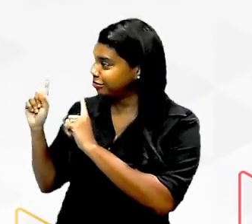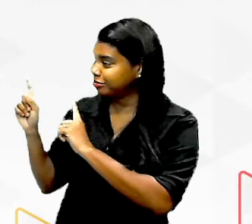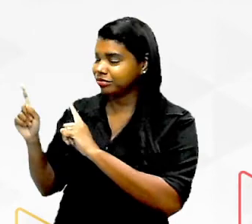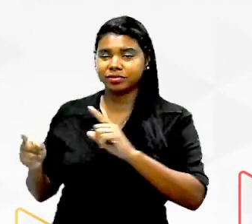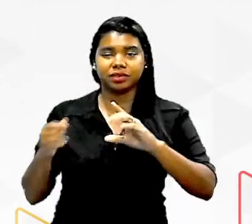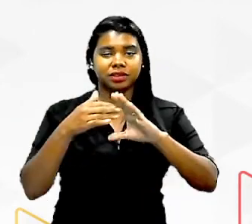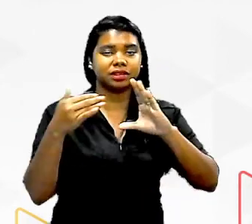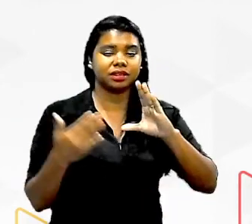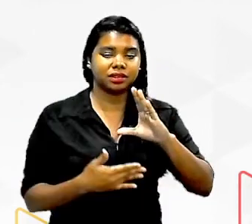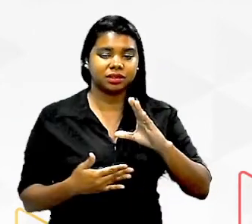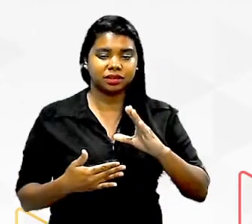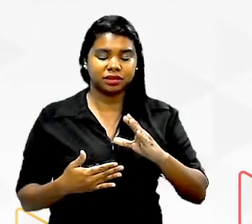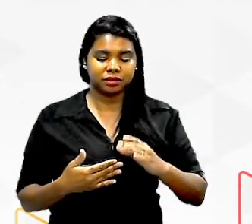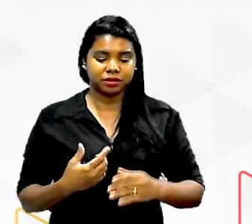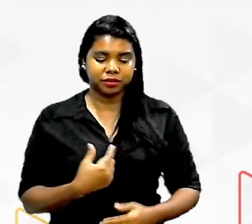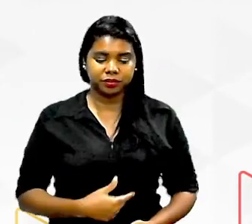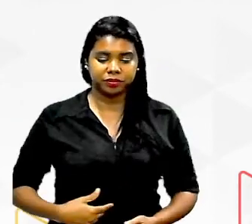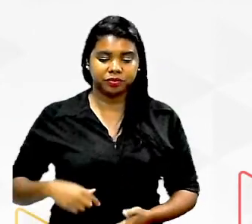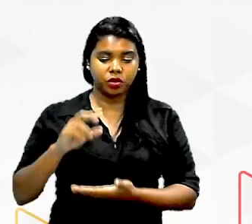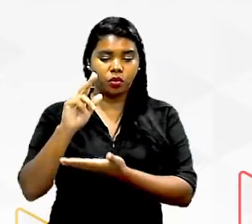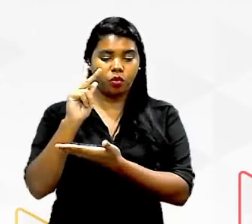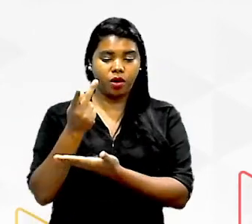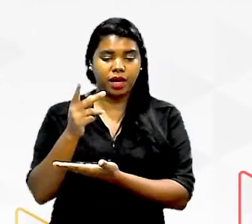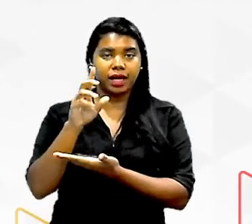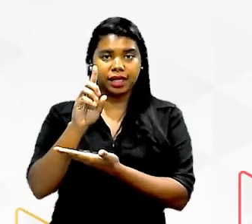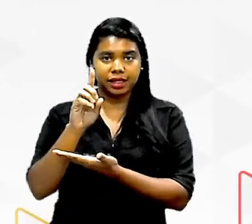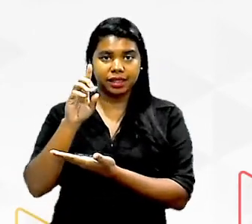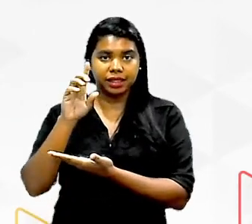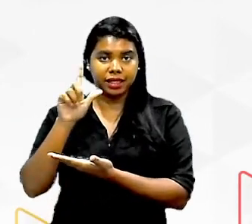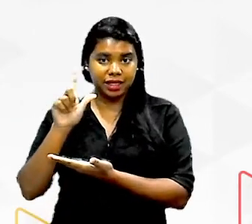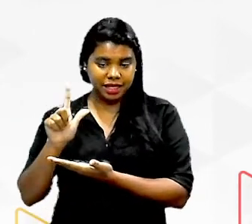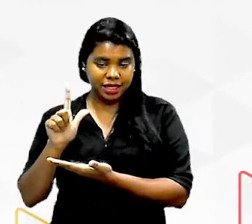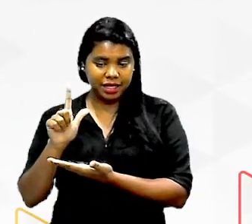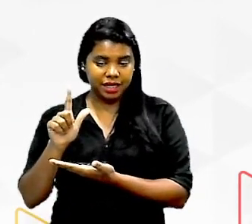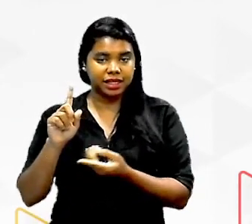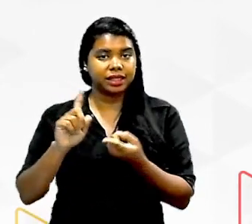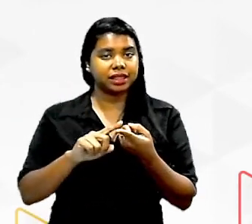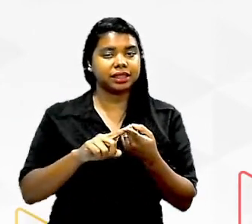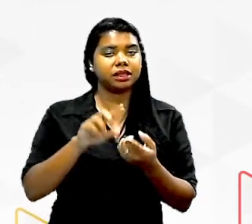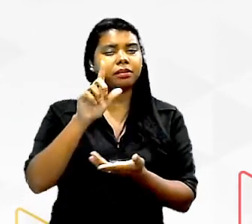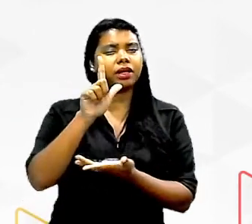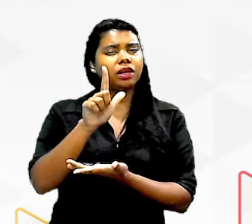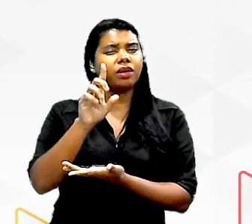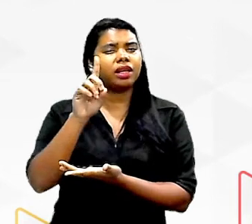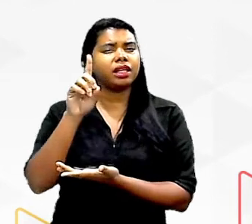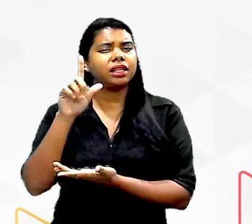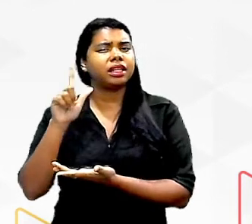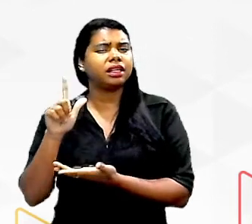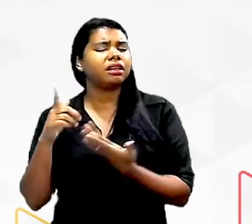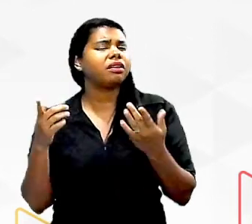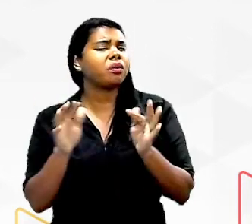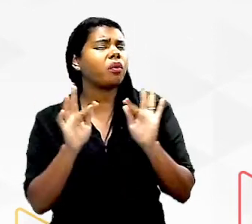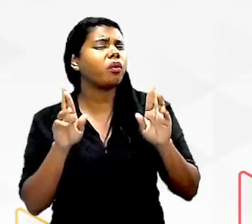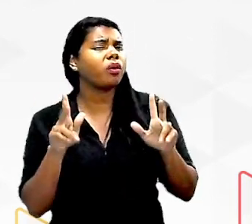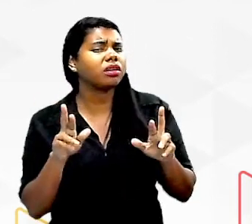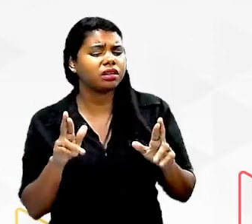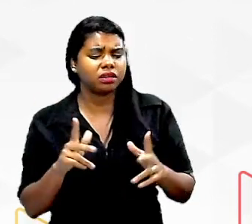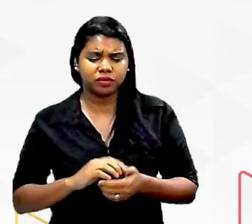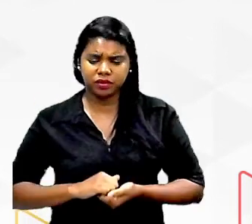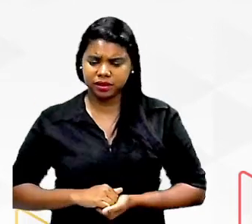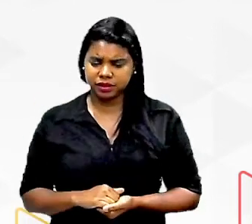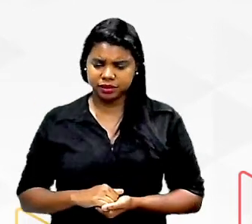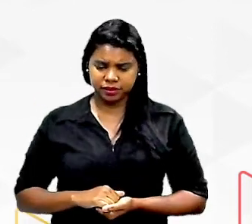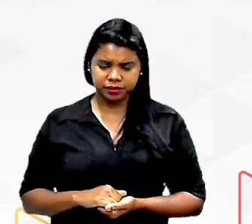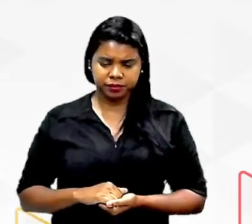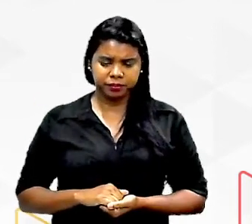feito do nosso organismo o HDL né e o LDL qual é a função qual é a diferença entre eles o